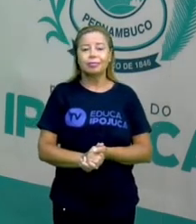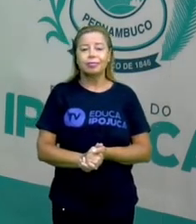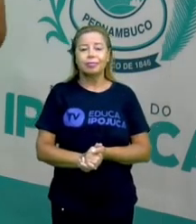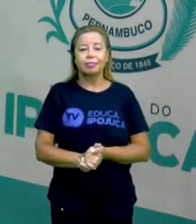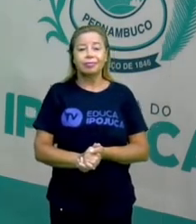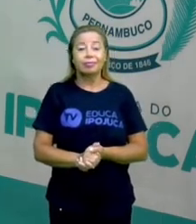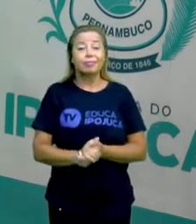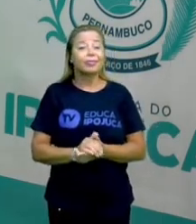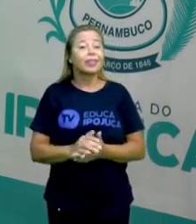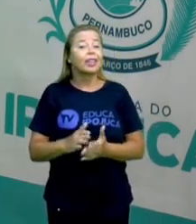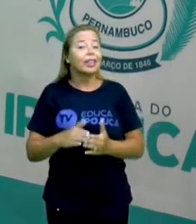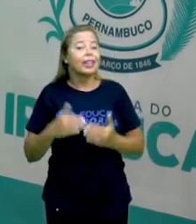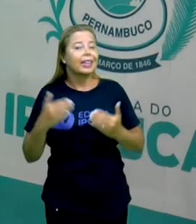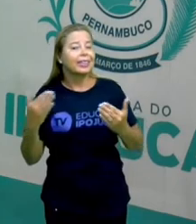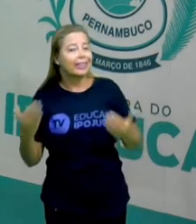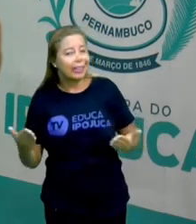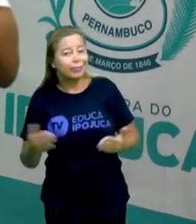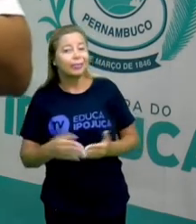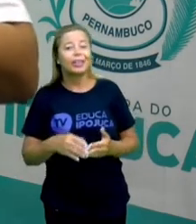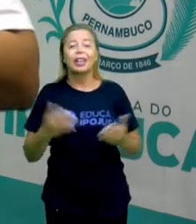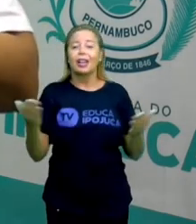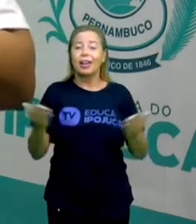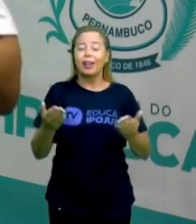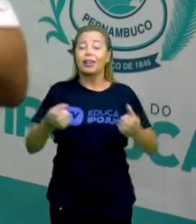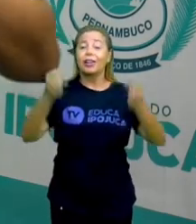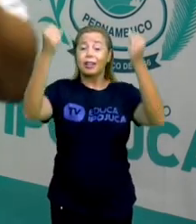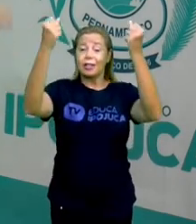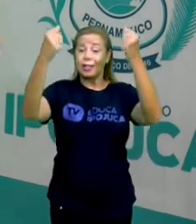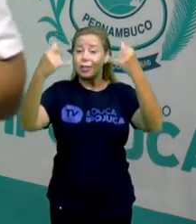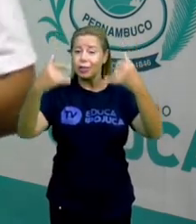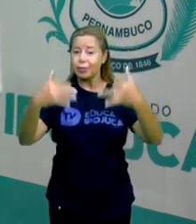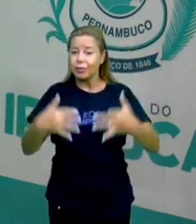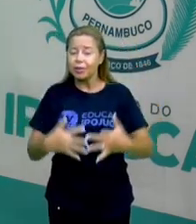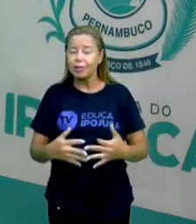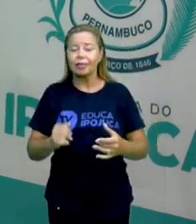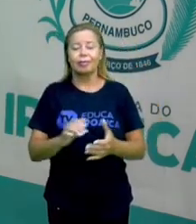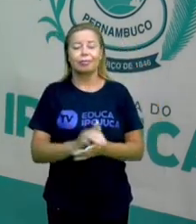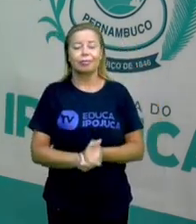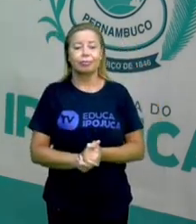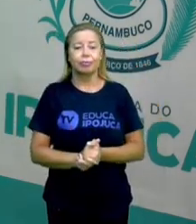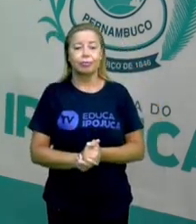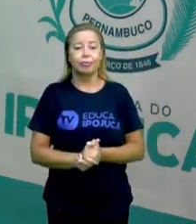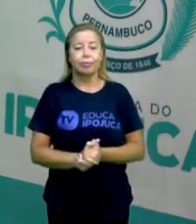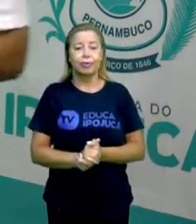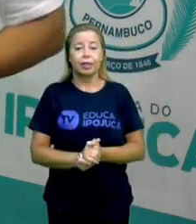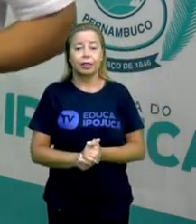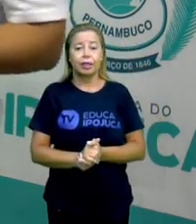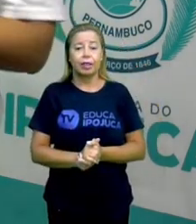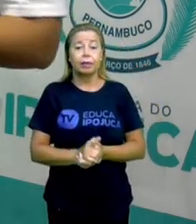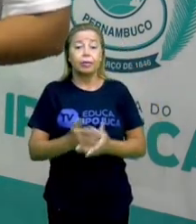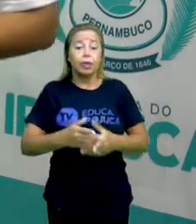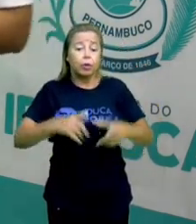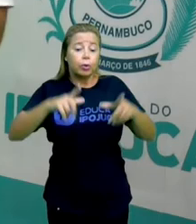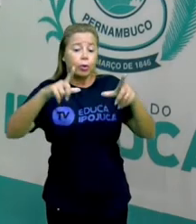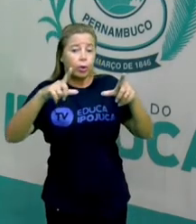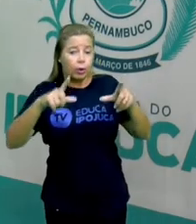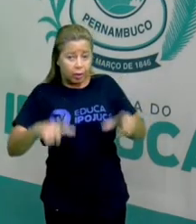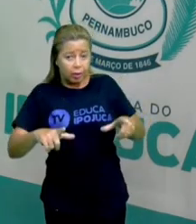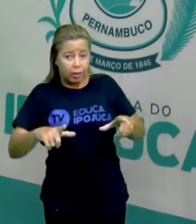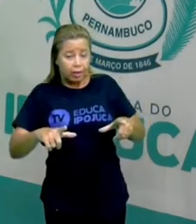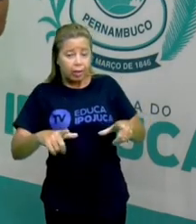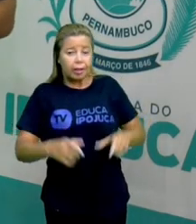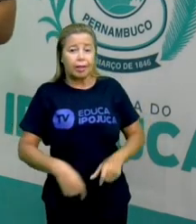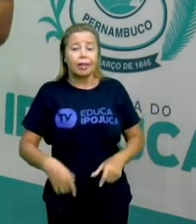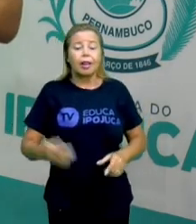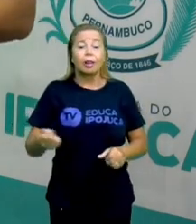Trazendo essa informação aqui para vocês, para que vocês tenham um conhecimento mais amplo, o local que se emancipa adquire